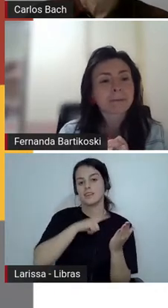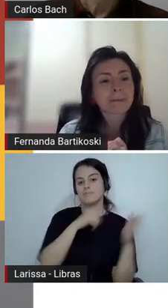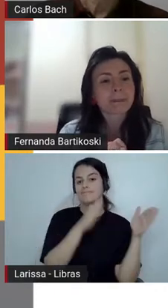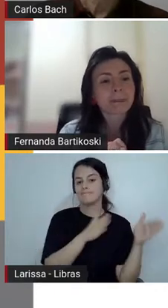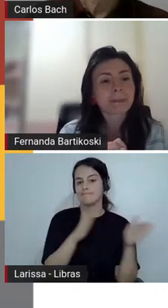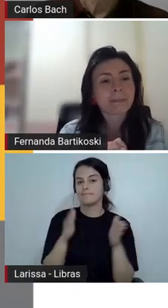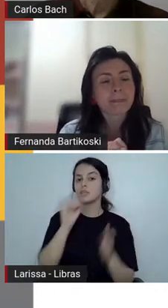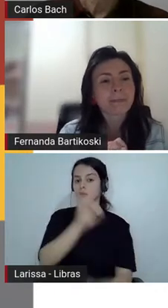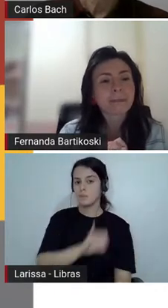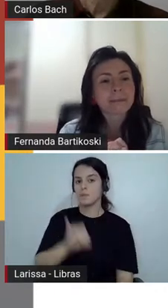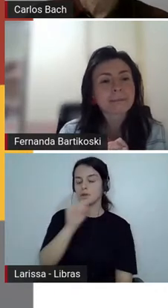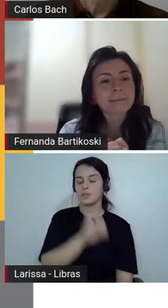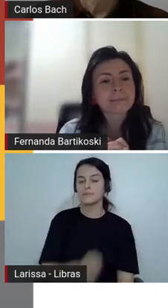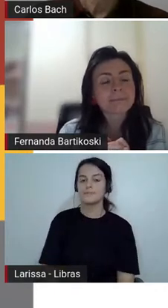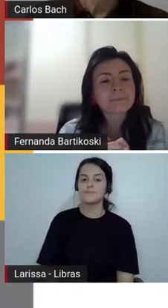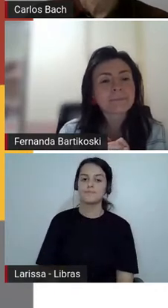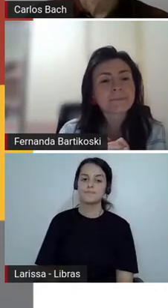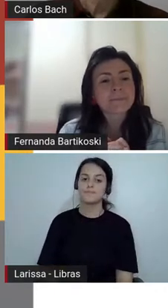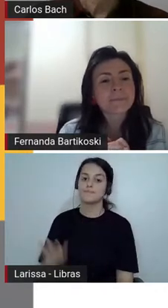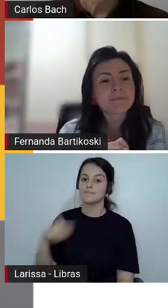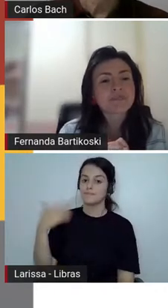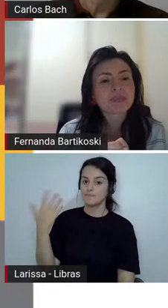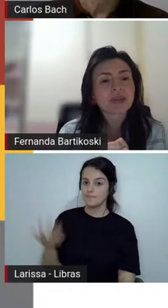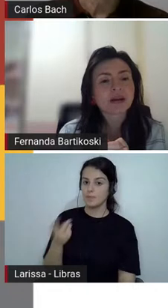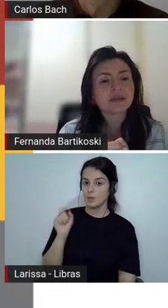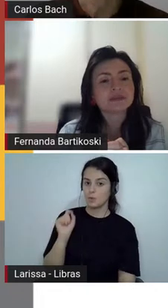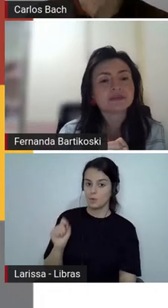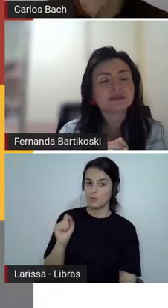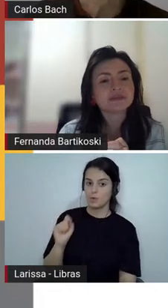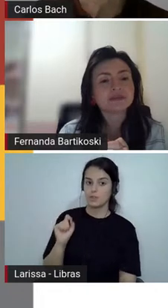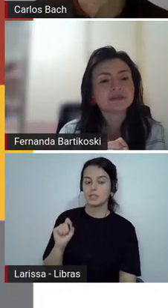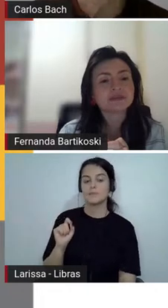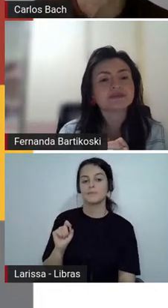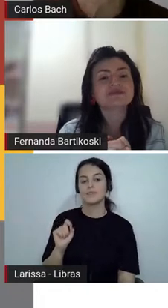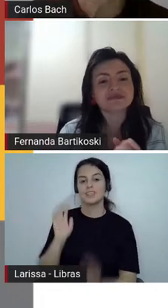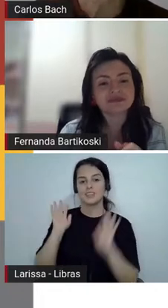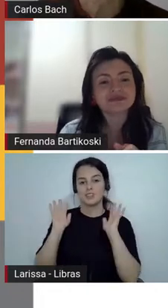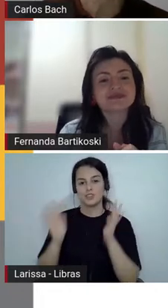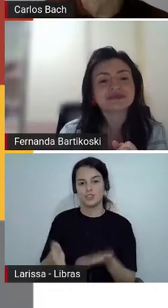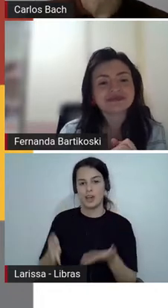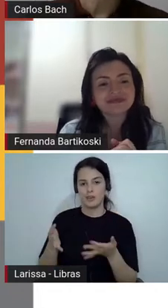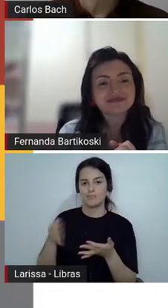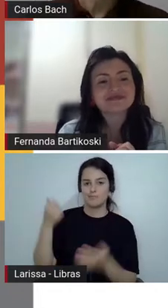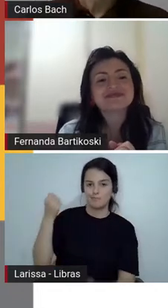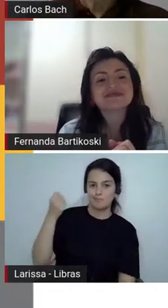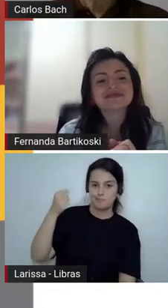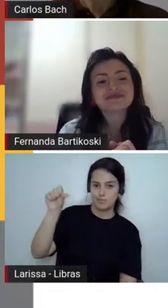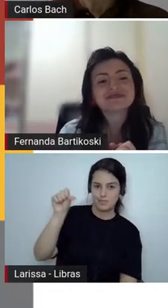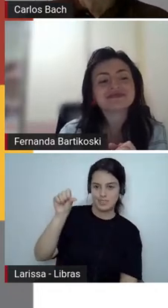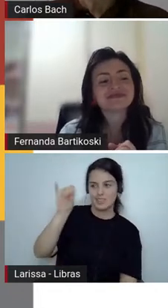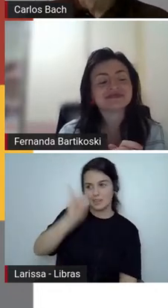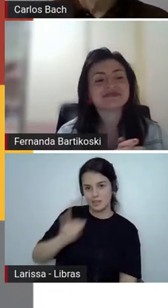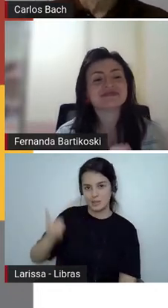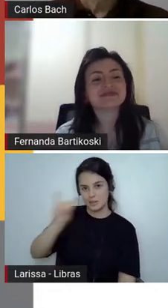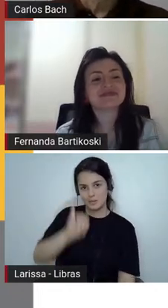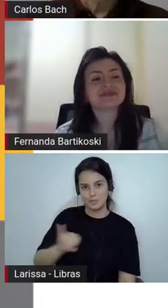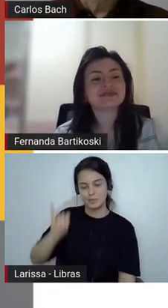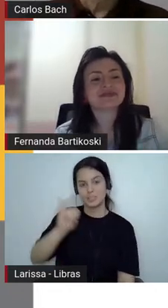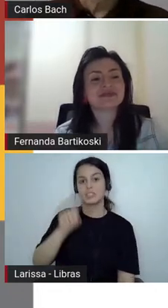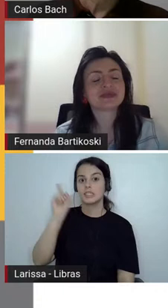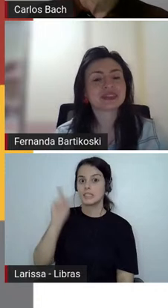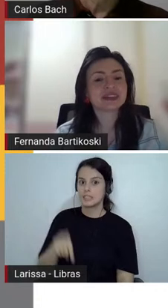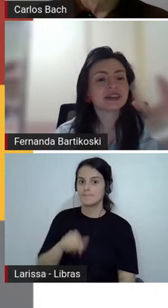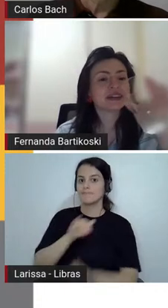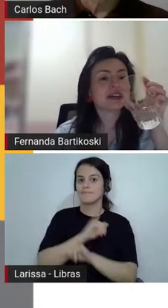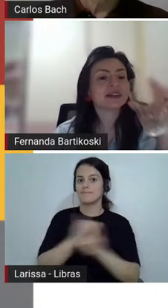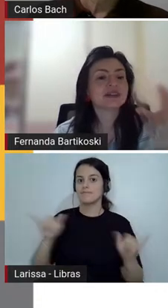E a gente traz aqui, né, Fernando, a gente já colocou ali, importante, um aviso bem importante, assim, mas que a gente está vendo, né,